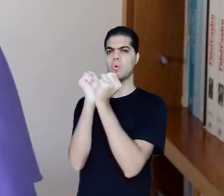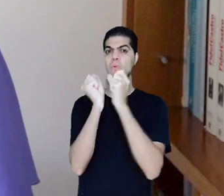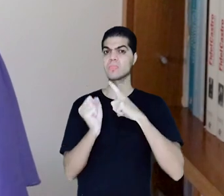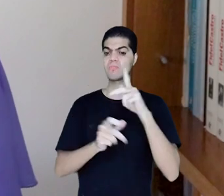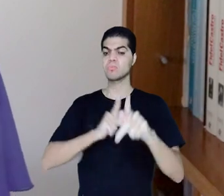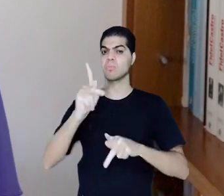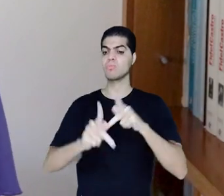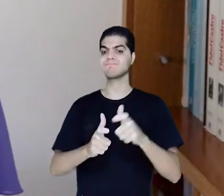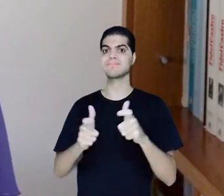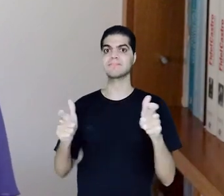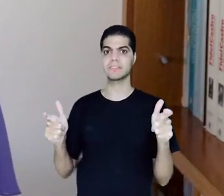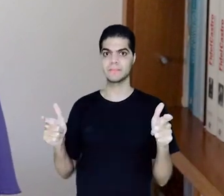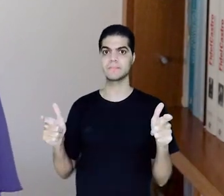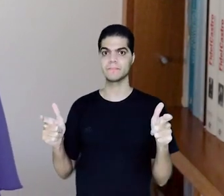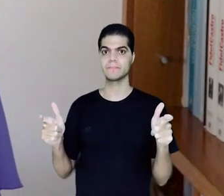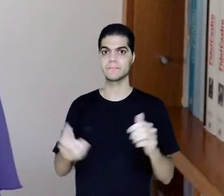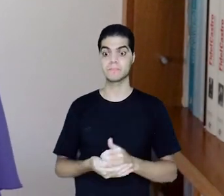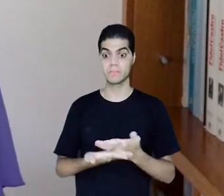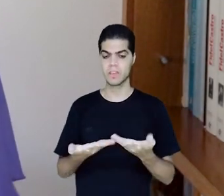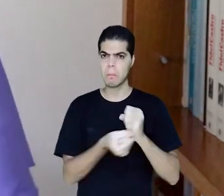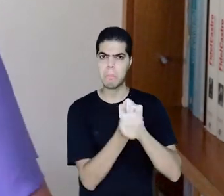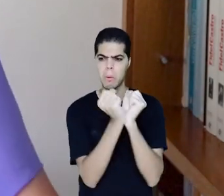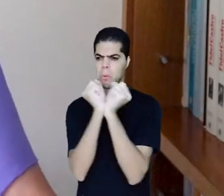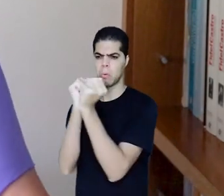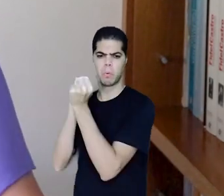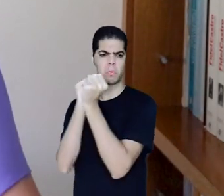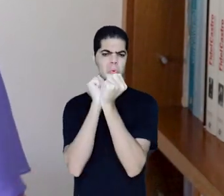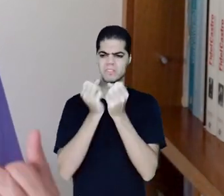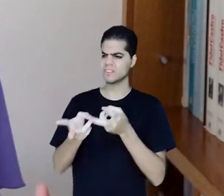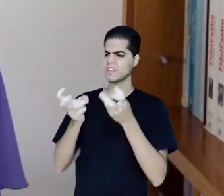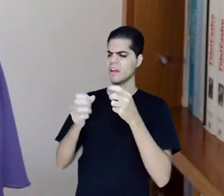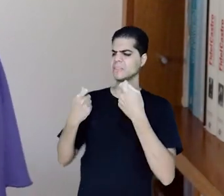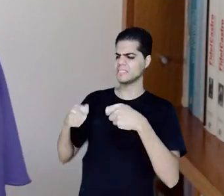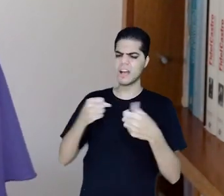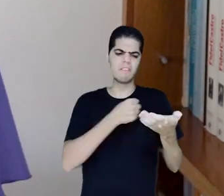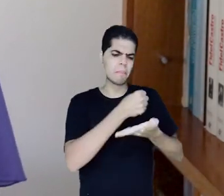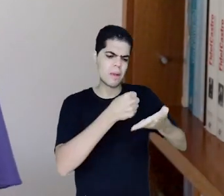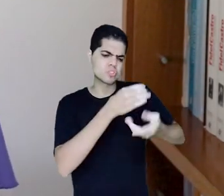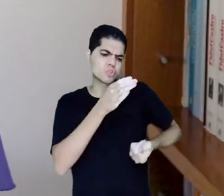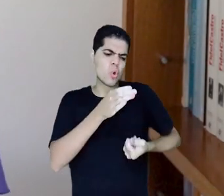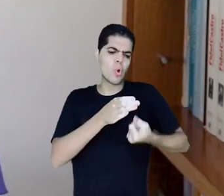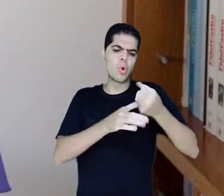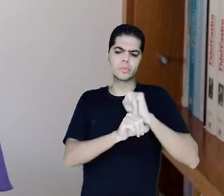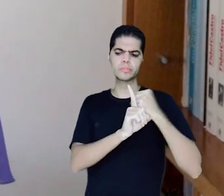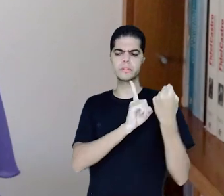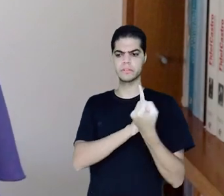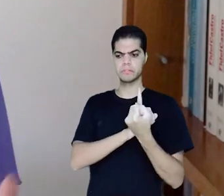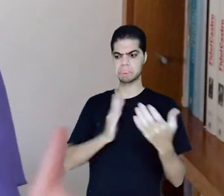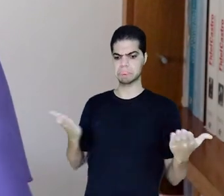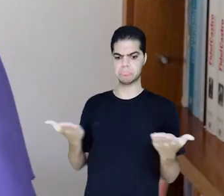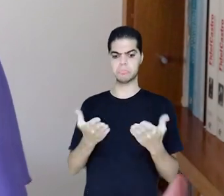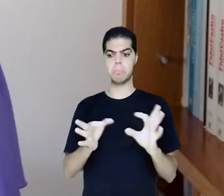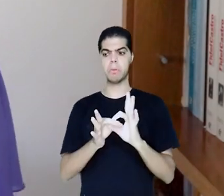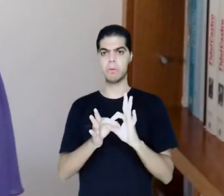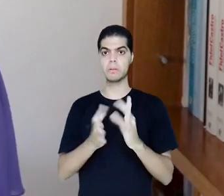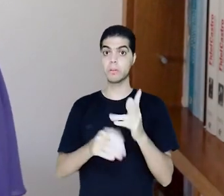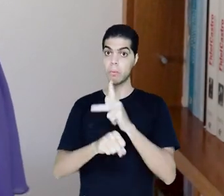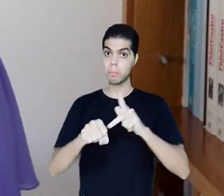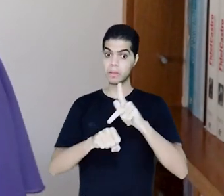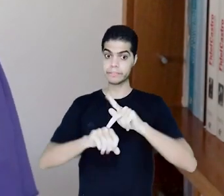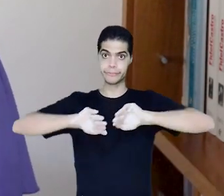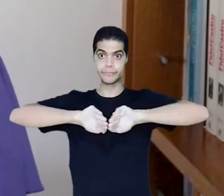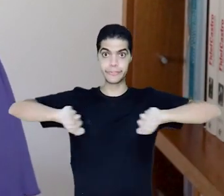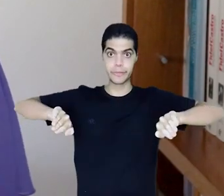maioria do povo brasileiro. A escravidão era a base da economia e da sociedade, constituía um país